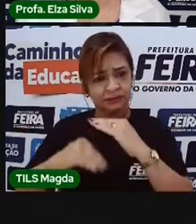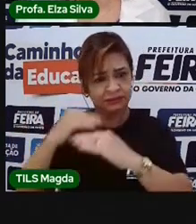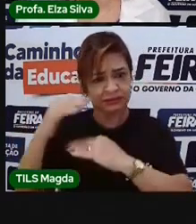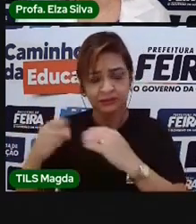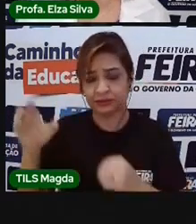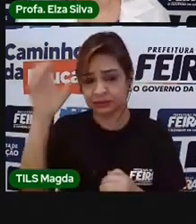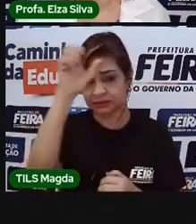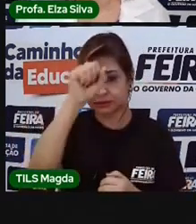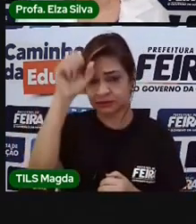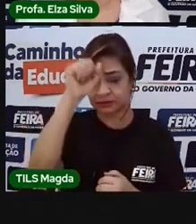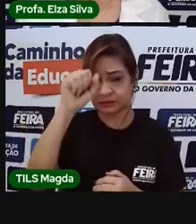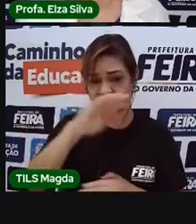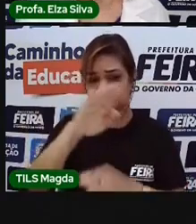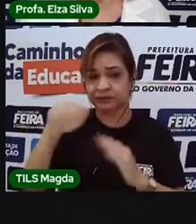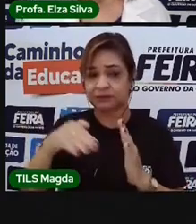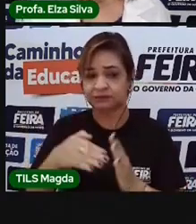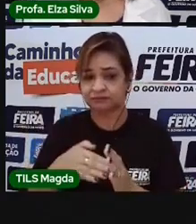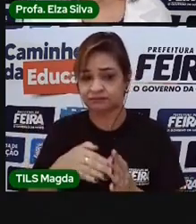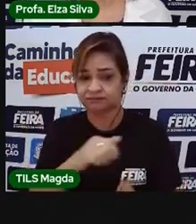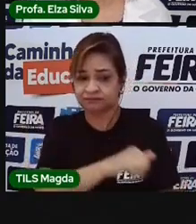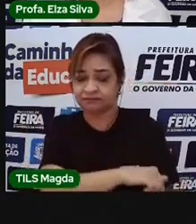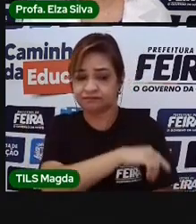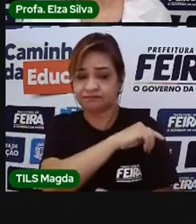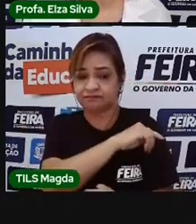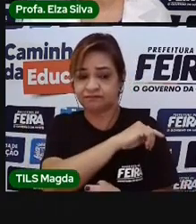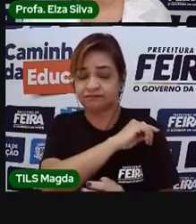aprendizagem até concluir o ensino médio.